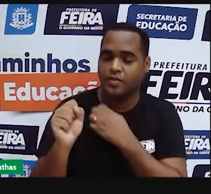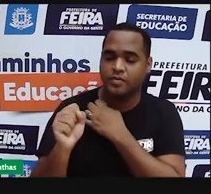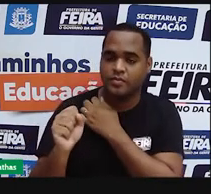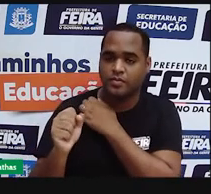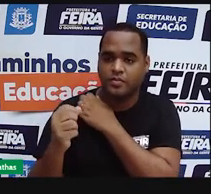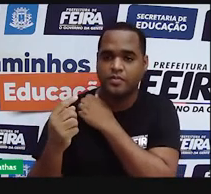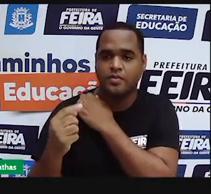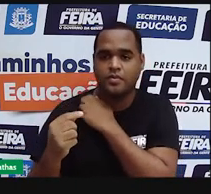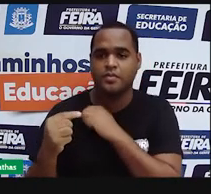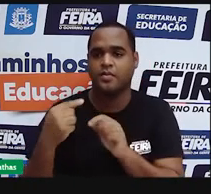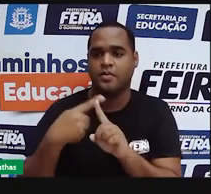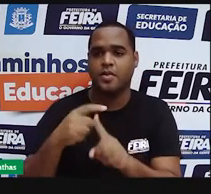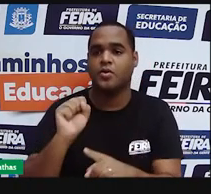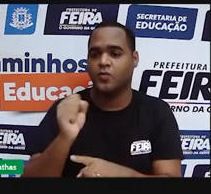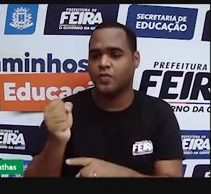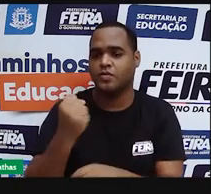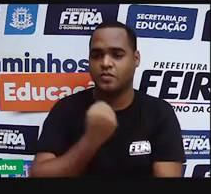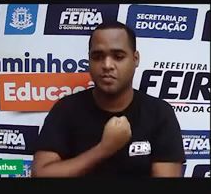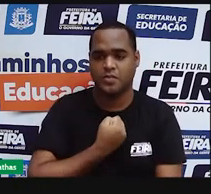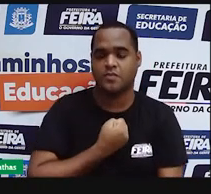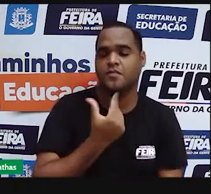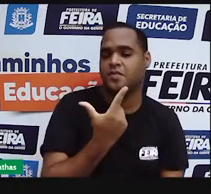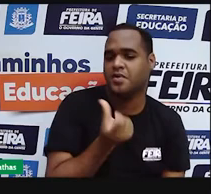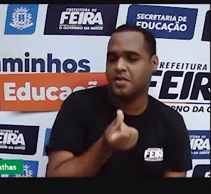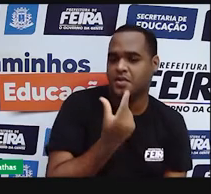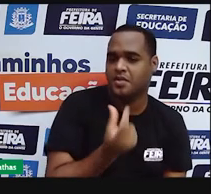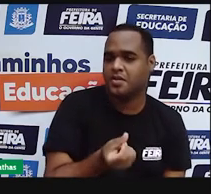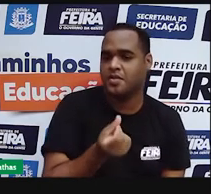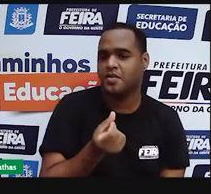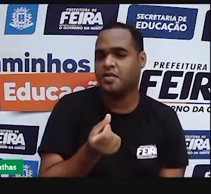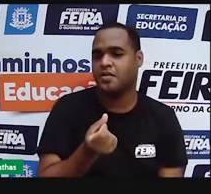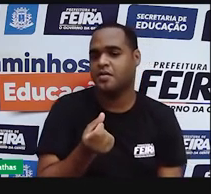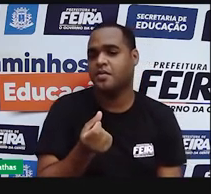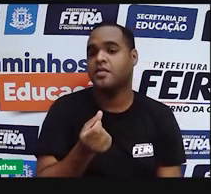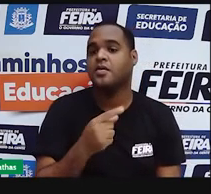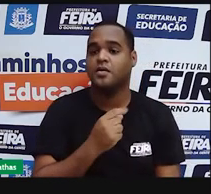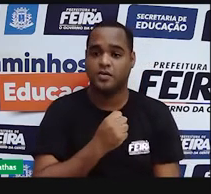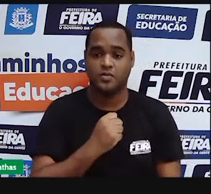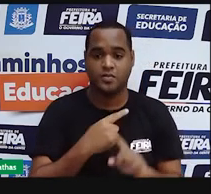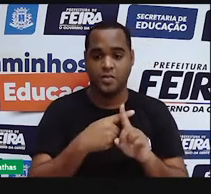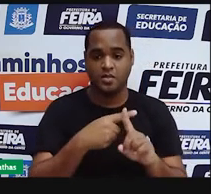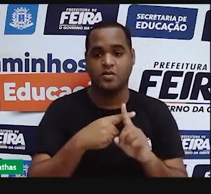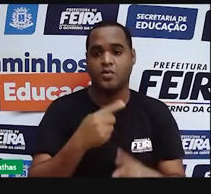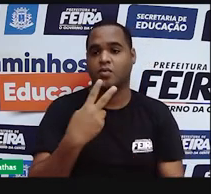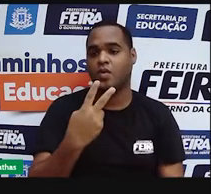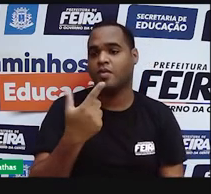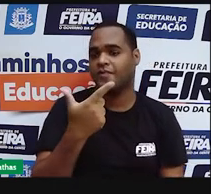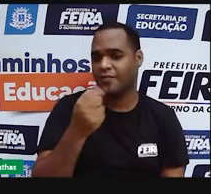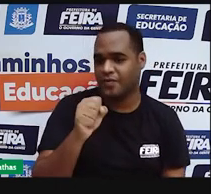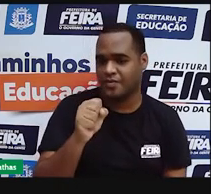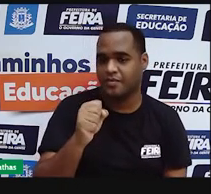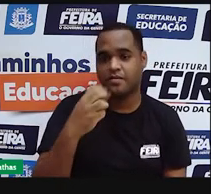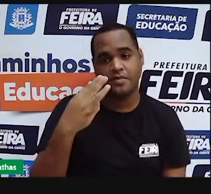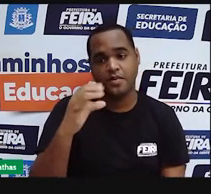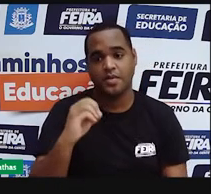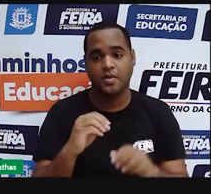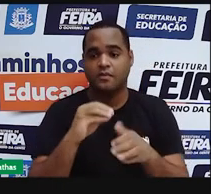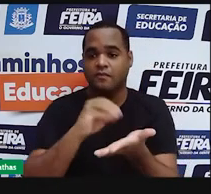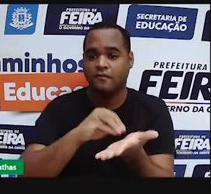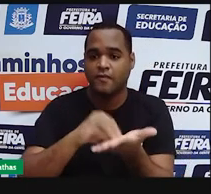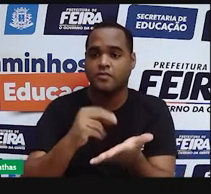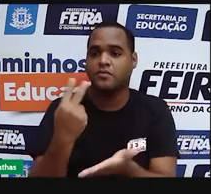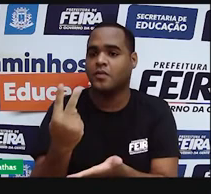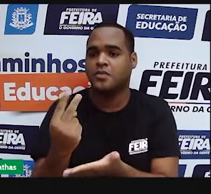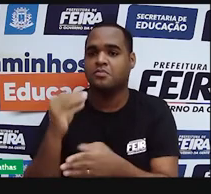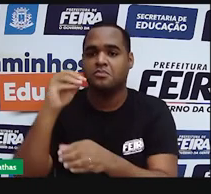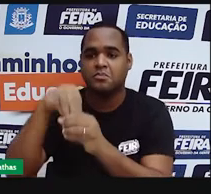mais oito, que já dá 26, com mais dois, que dá 28. Para 30, faltam dois elétrons ainda. E onde vão